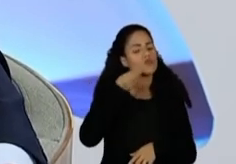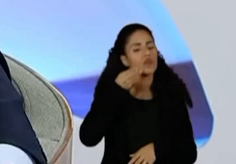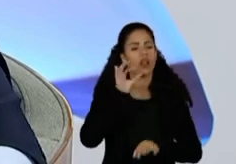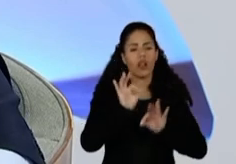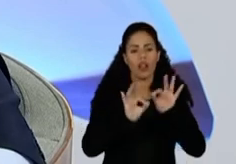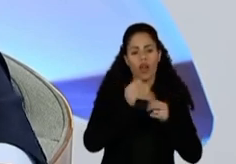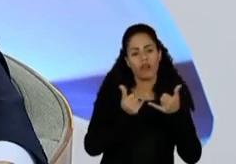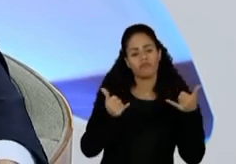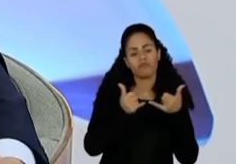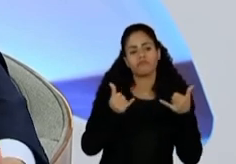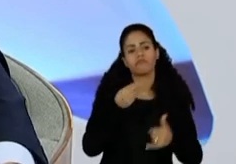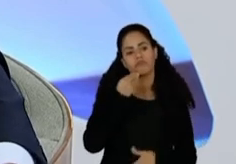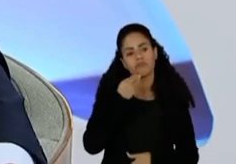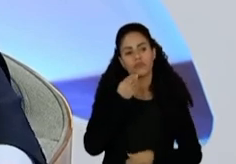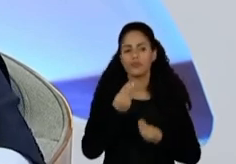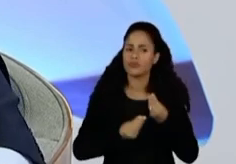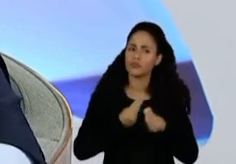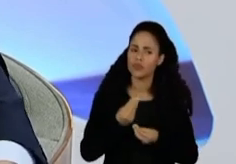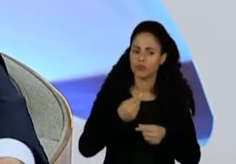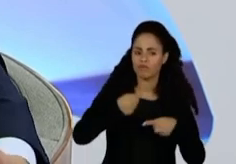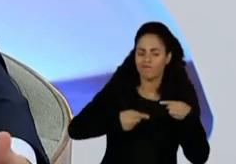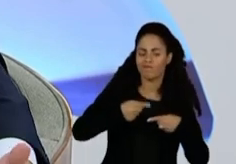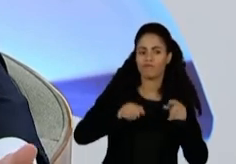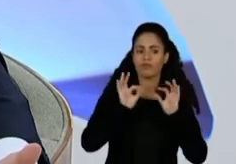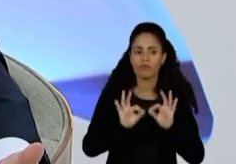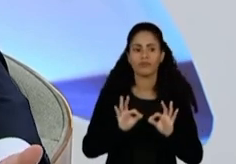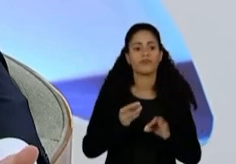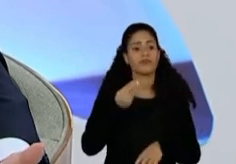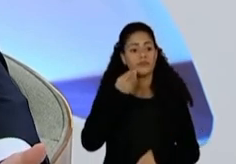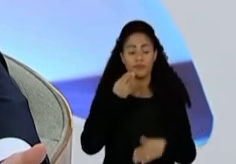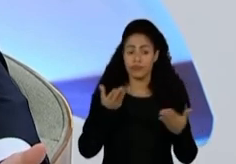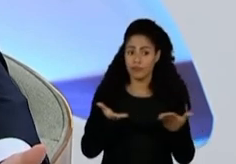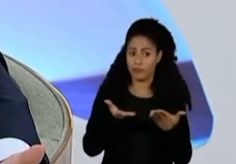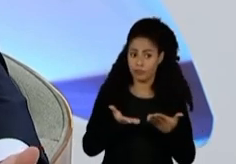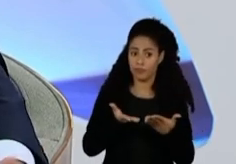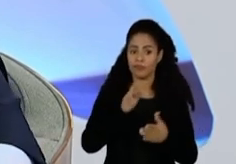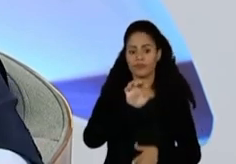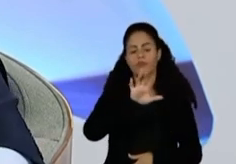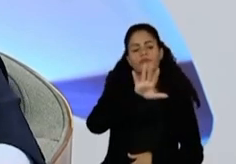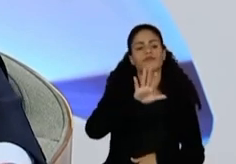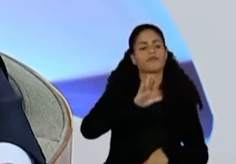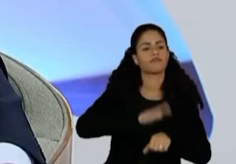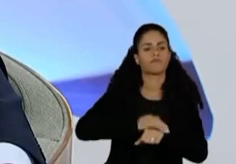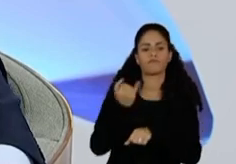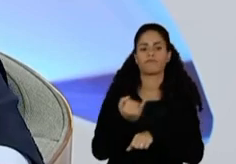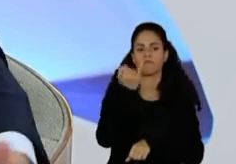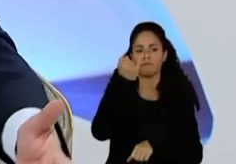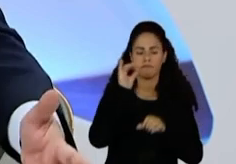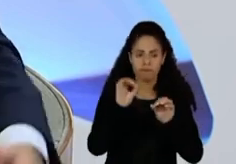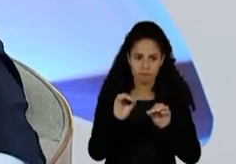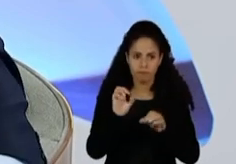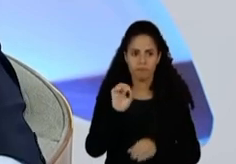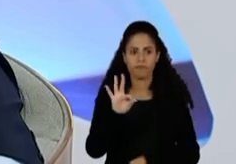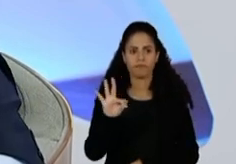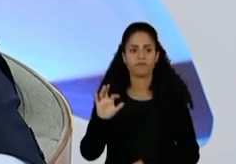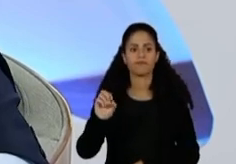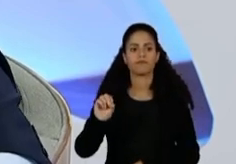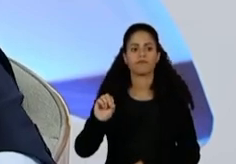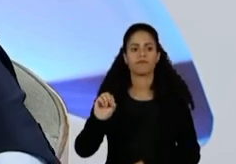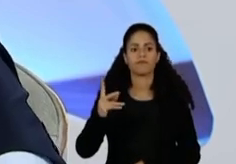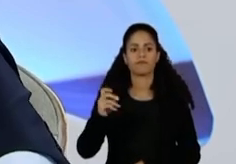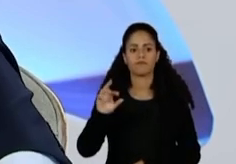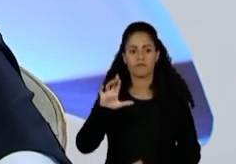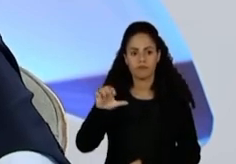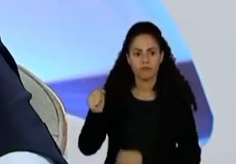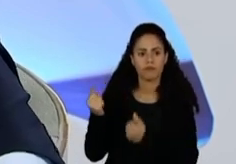plano de energia para o Estado, colocar ele em prática, ter hoje o Estado mais importante, a energia eólica onshore, que é a única que existe no Brasil